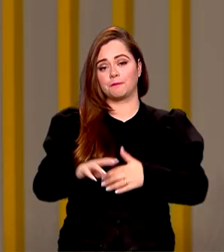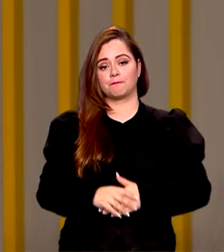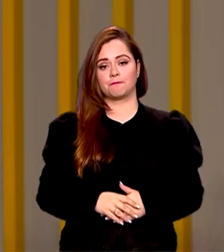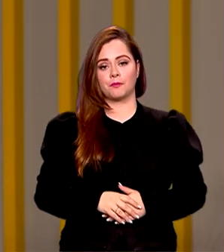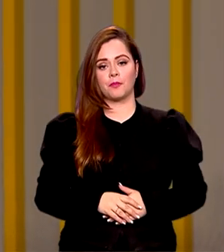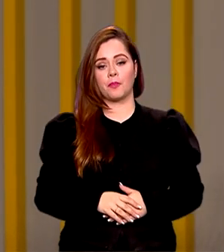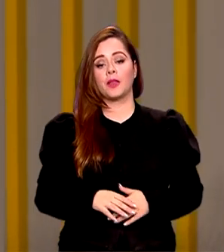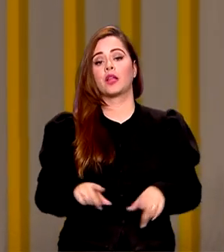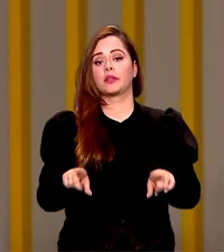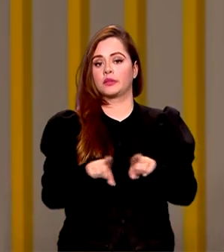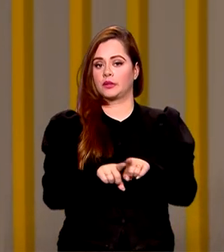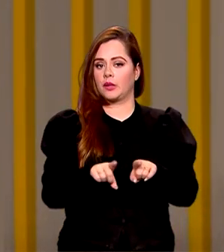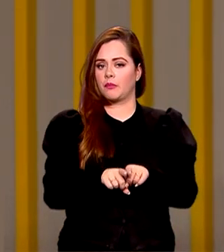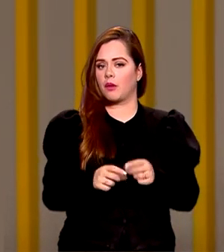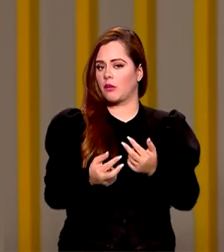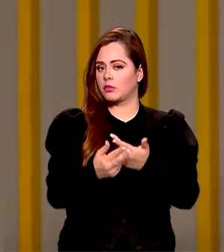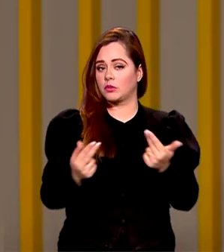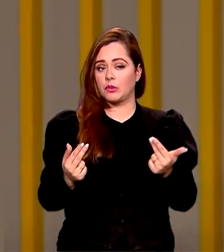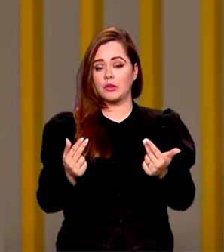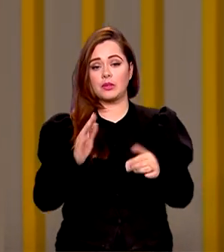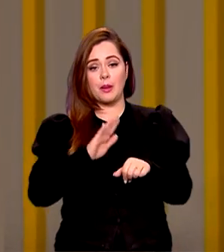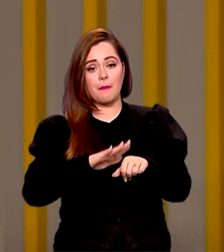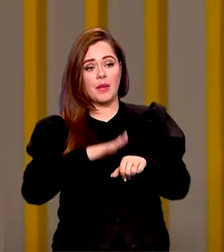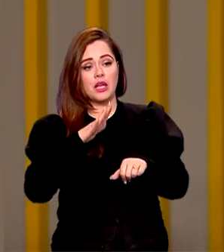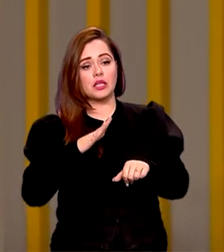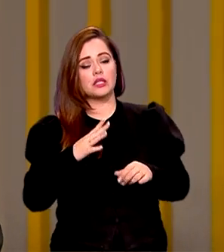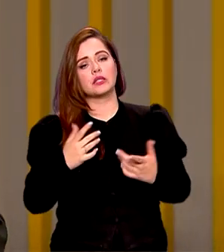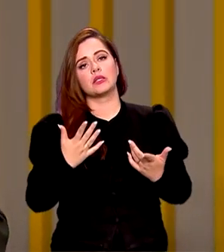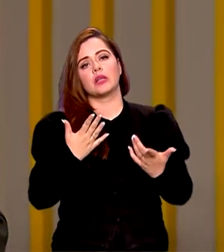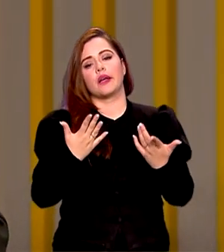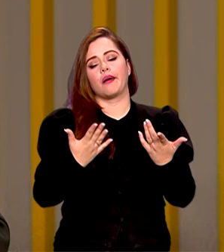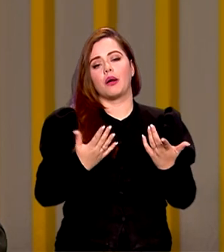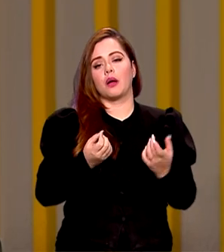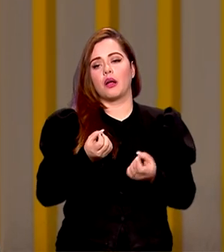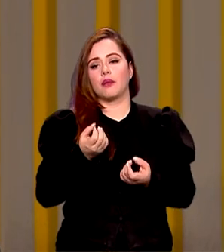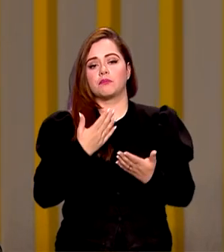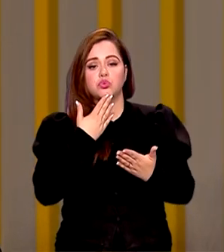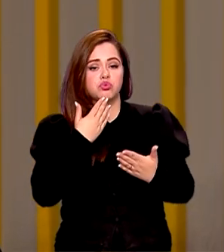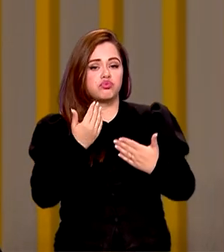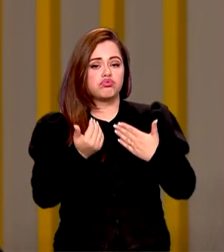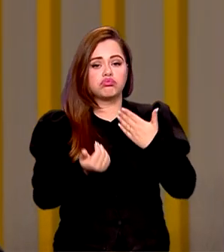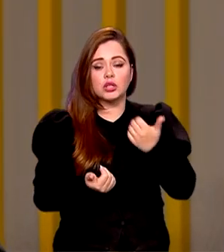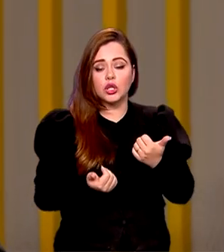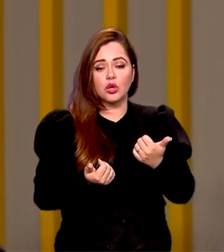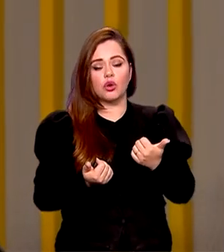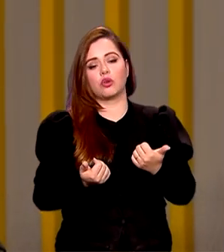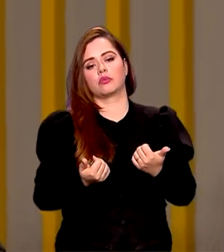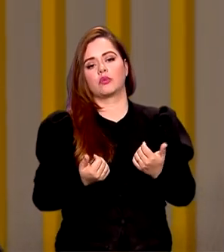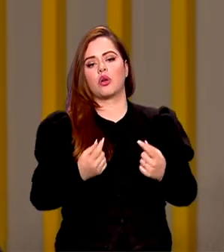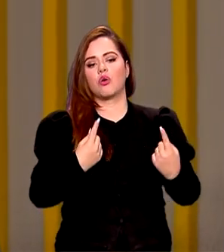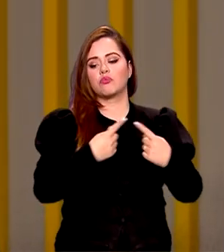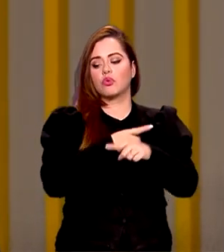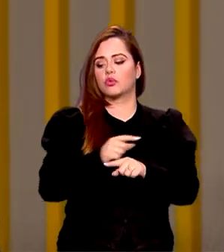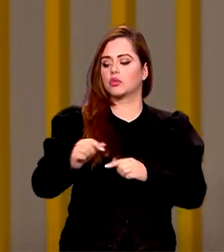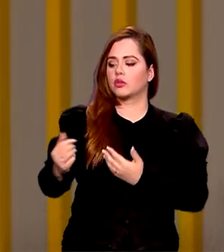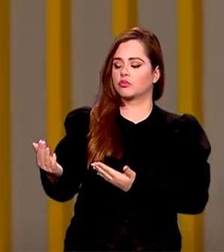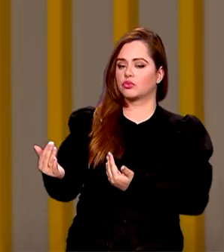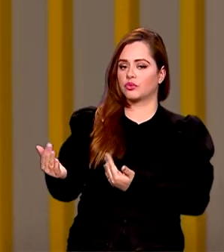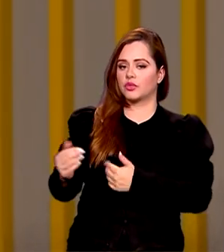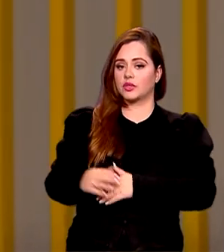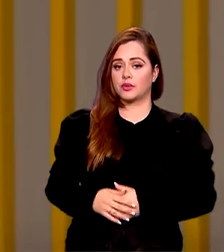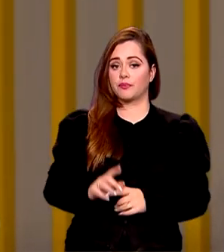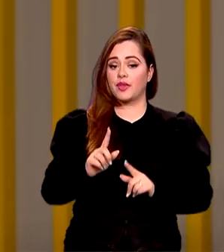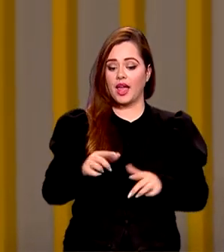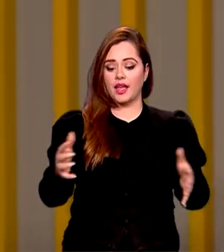Uma das maneiras mais eficientes de combater a violência e os danos que ela causa à juventude é incentivar todo tipo de